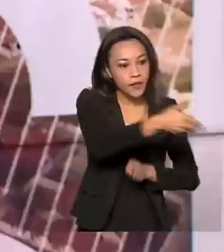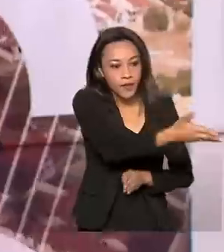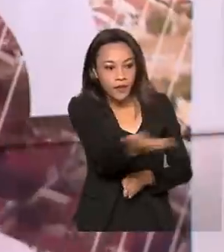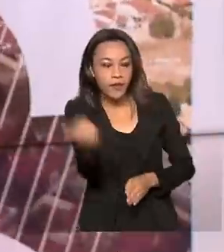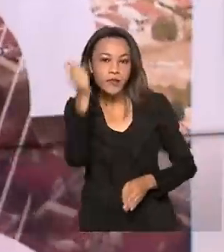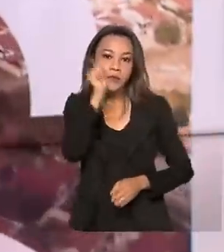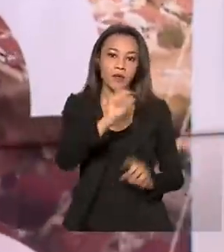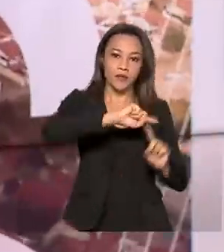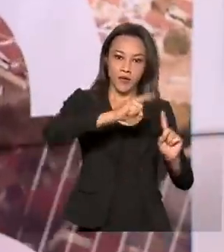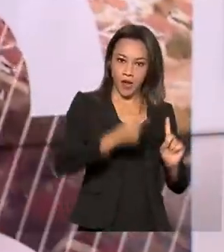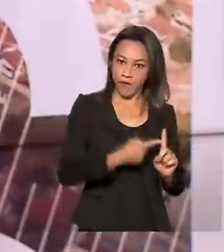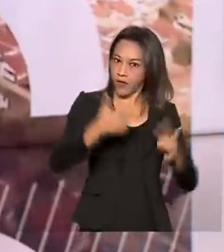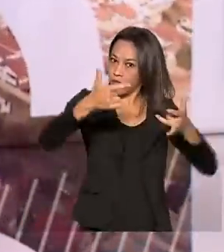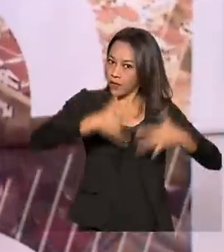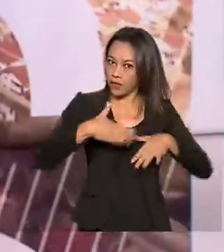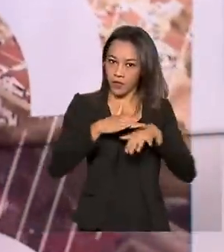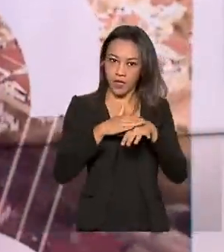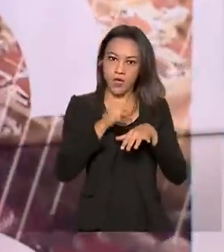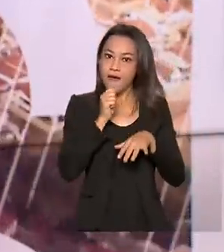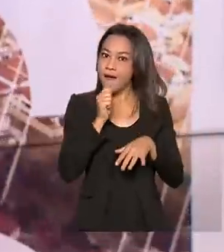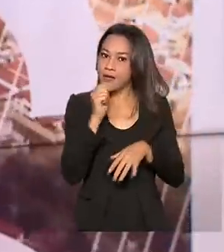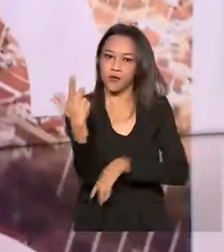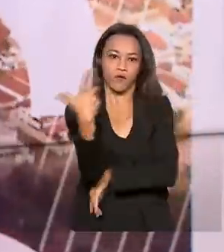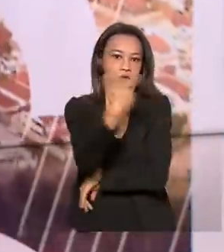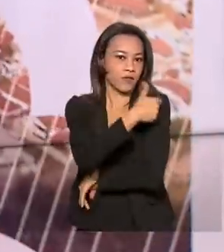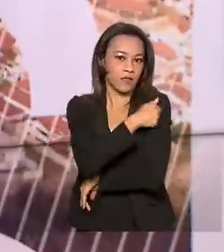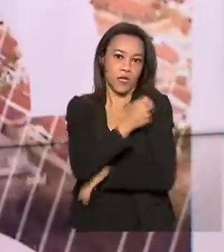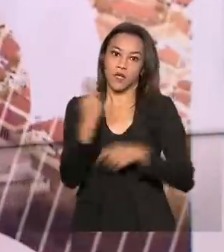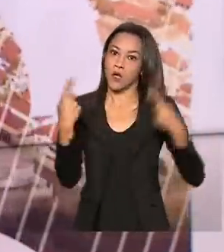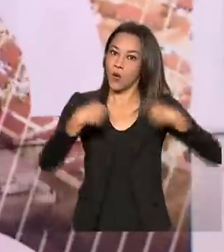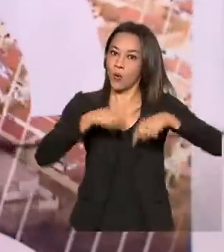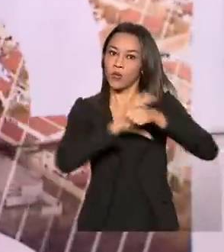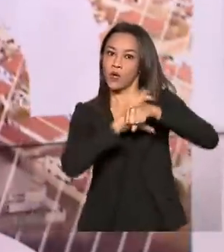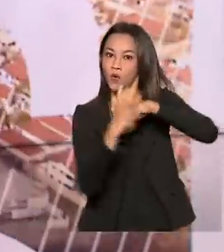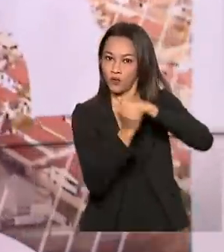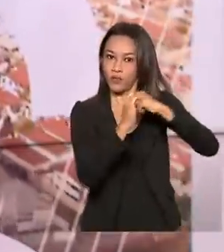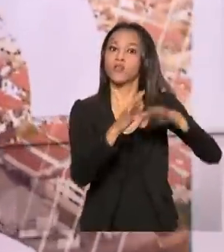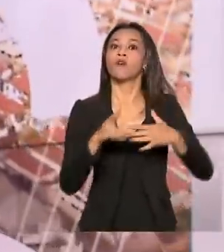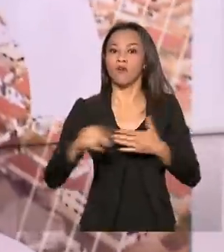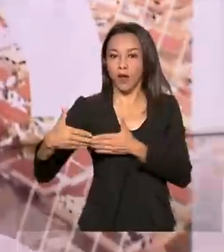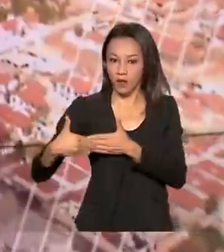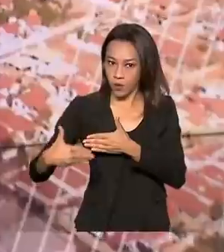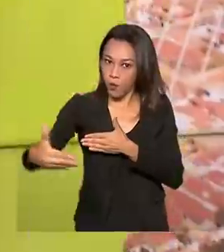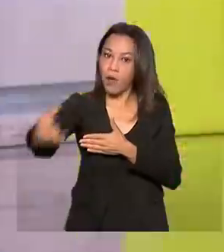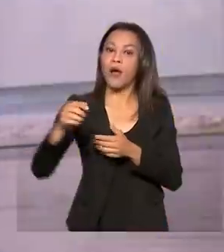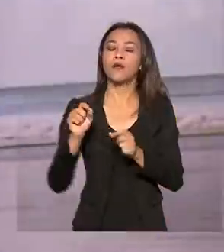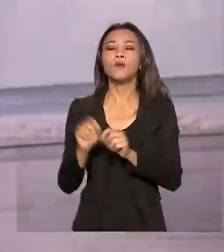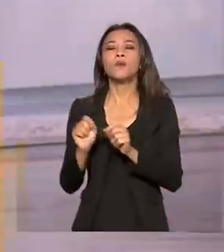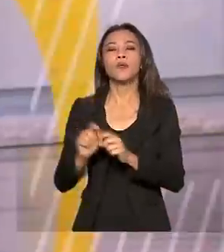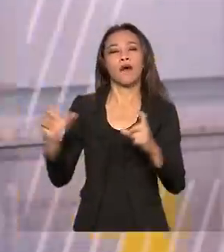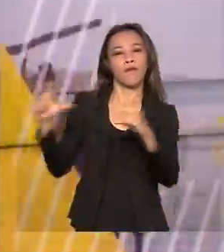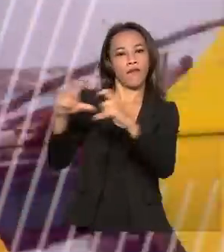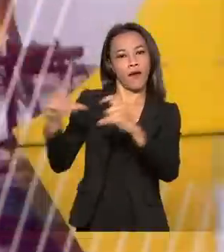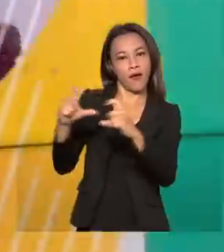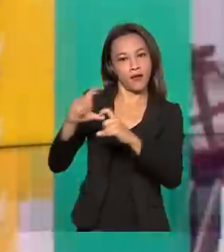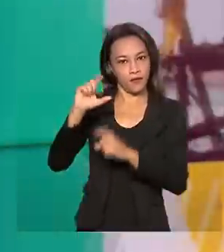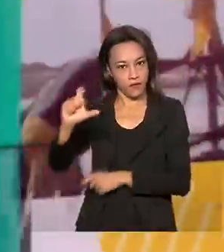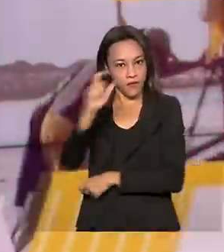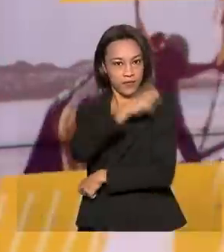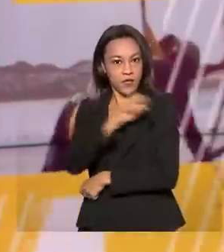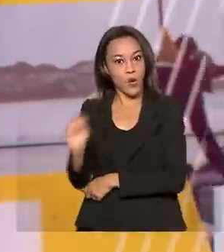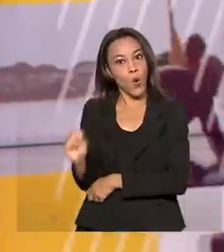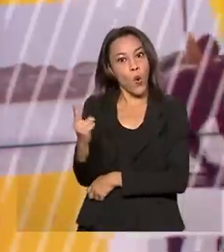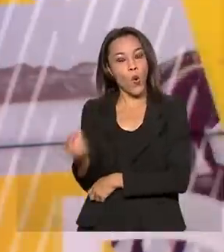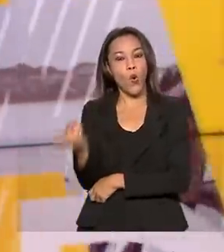comorbidades que ainda não foram imunizadas contra a Covid-19 devem tomar a vacina da Pfizer ou a Coronavac. No caso das